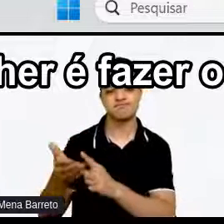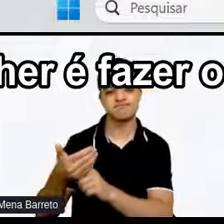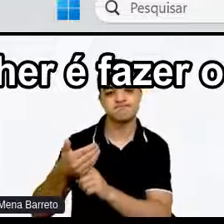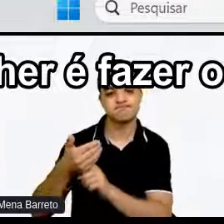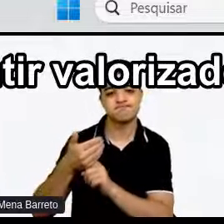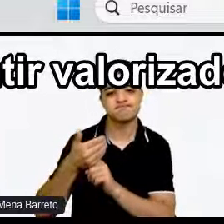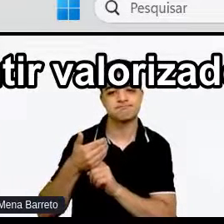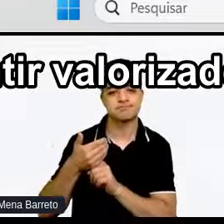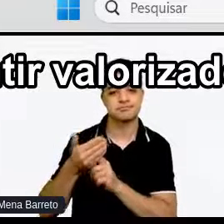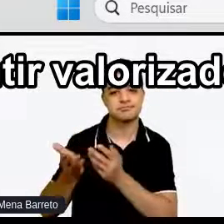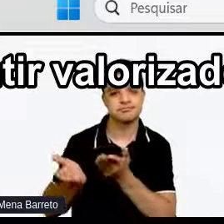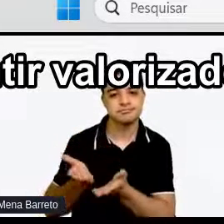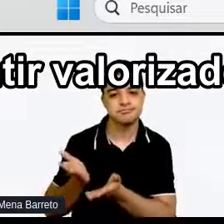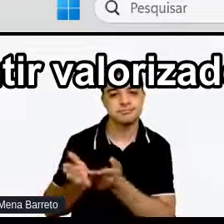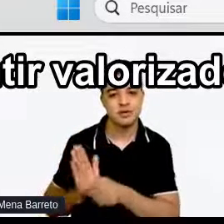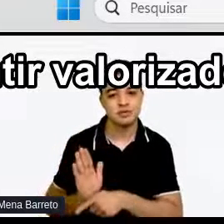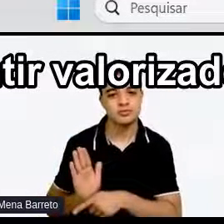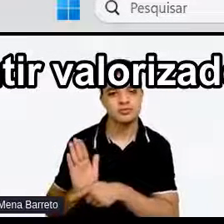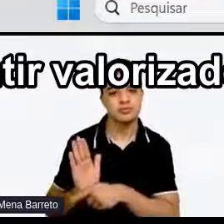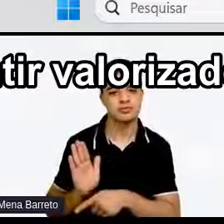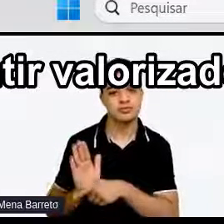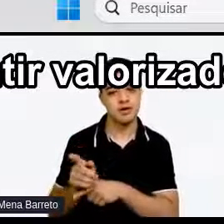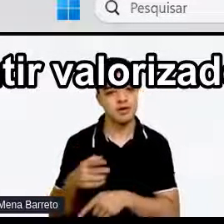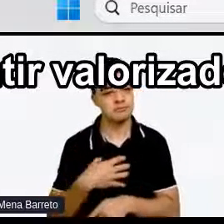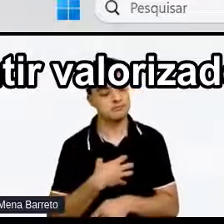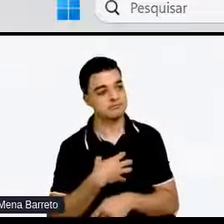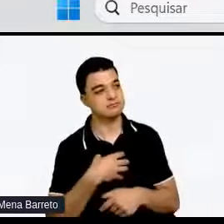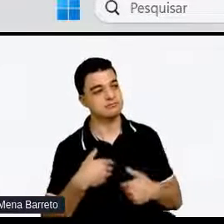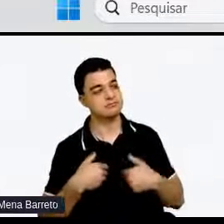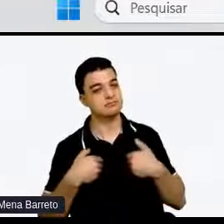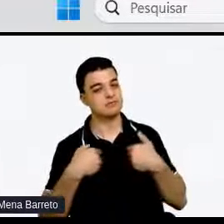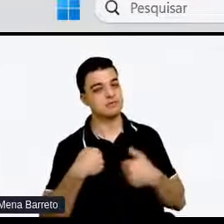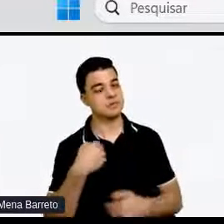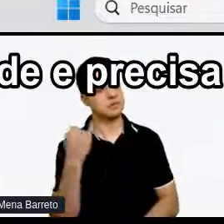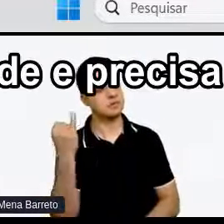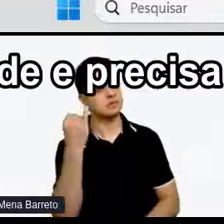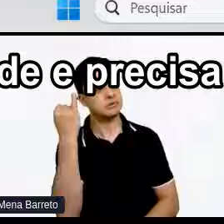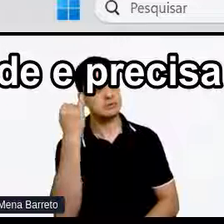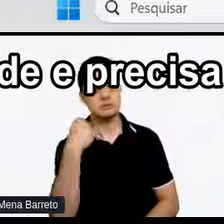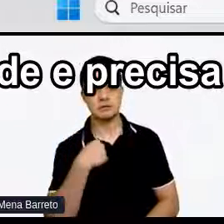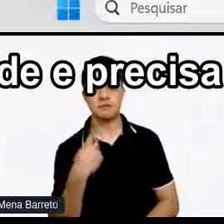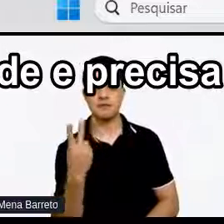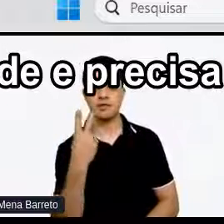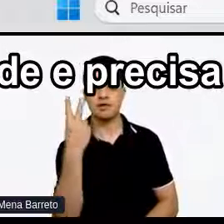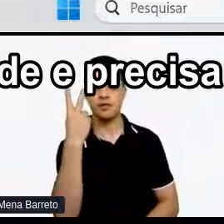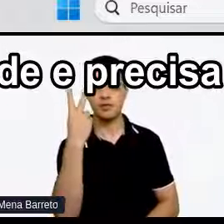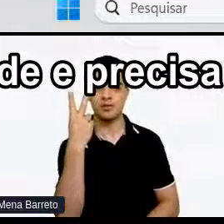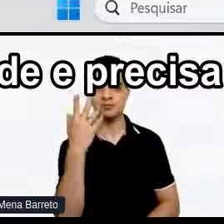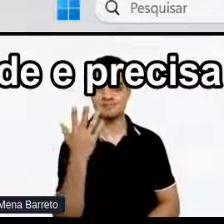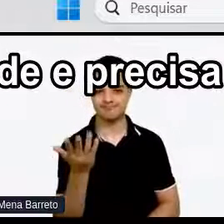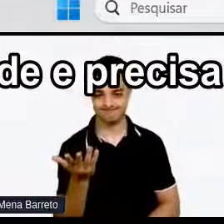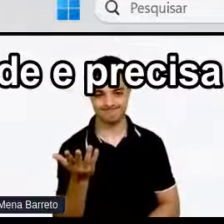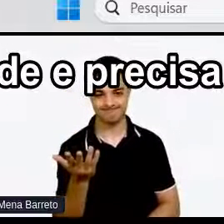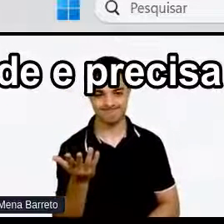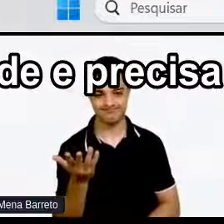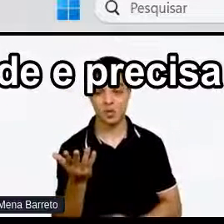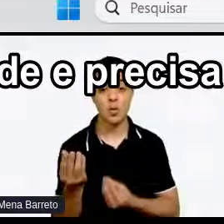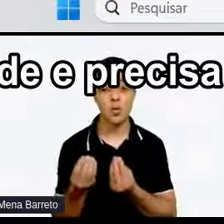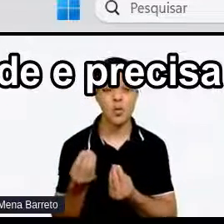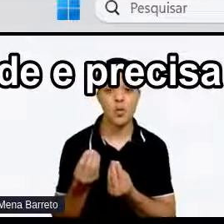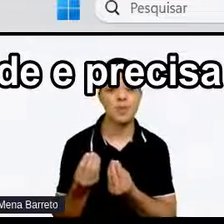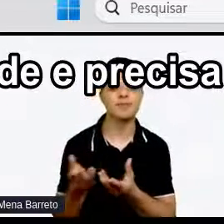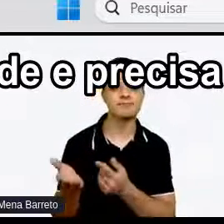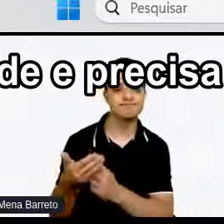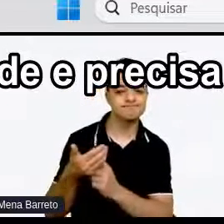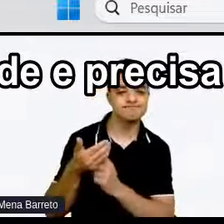sentir parte Se sentir valorizado Se sentir importante O que que a gente pode E precisa fazer